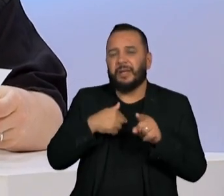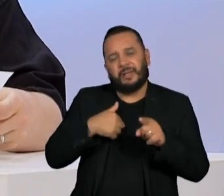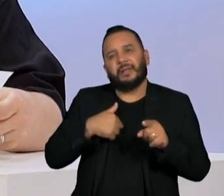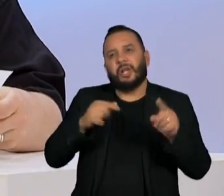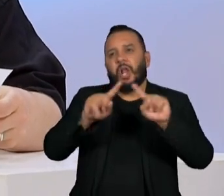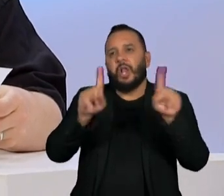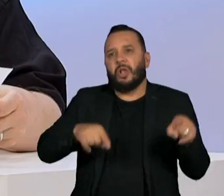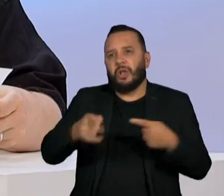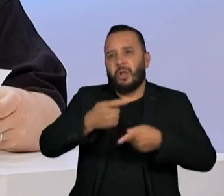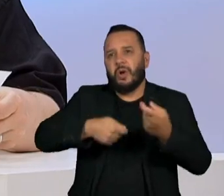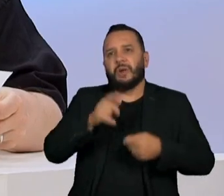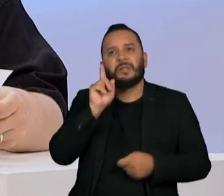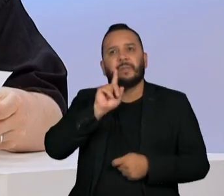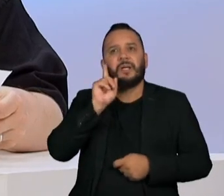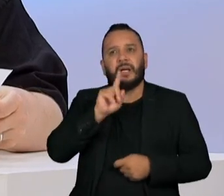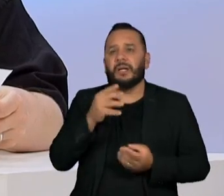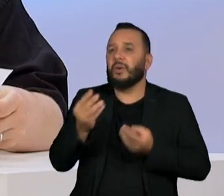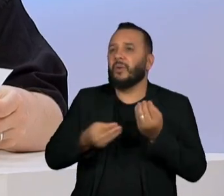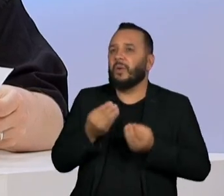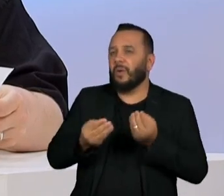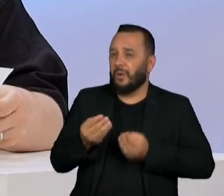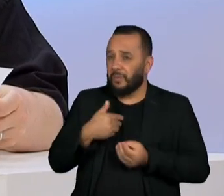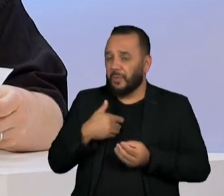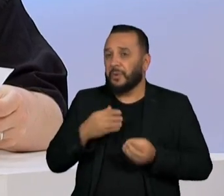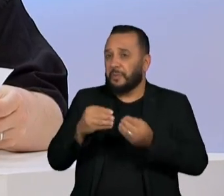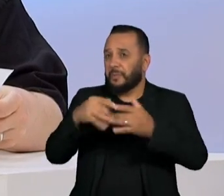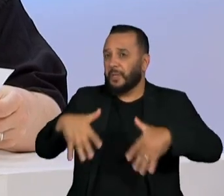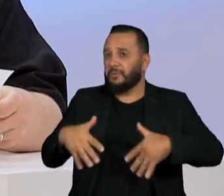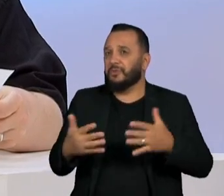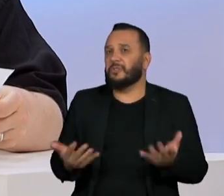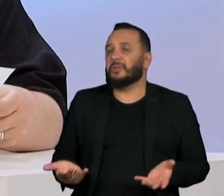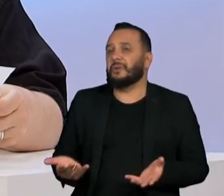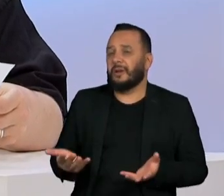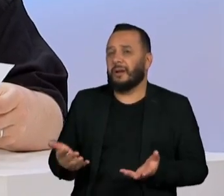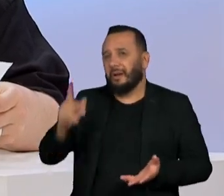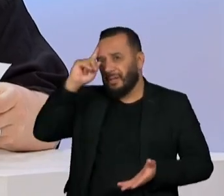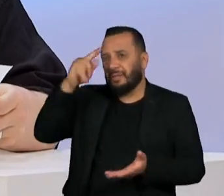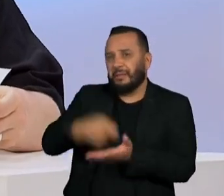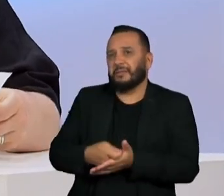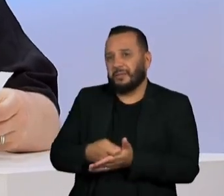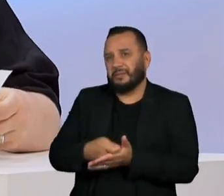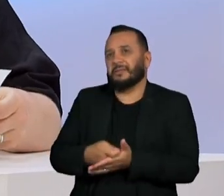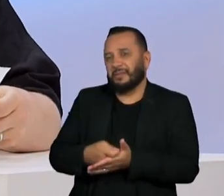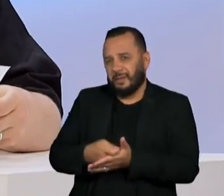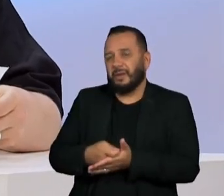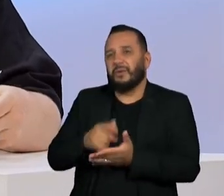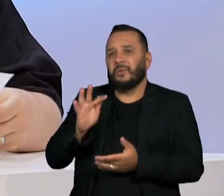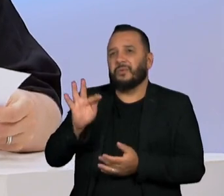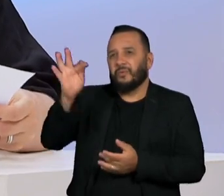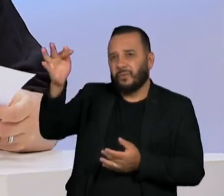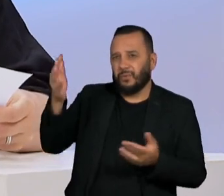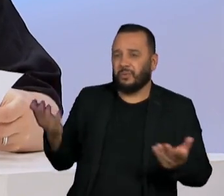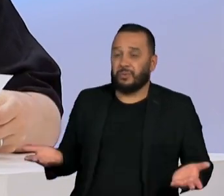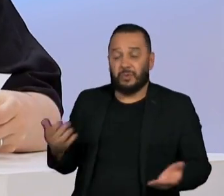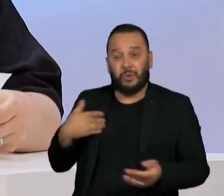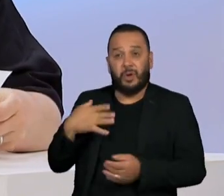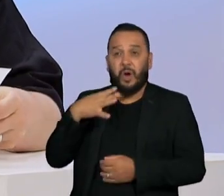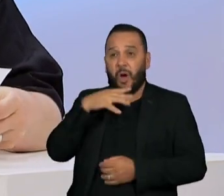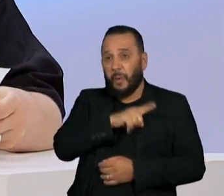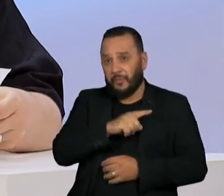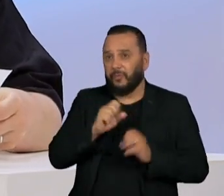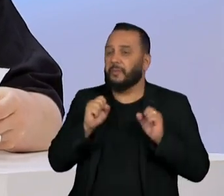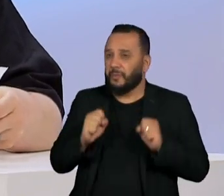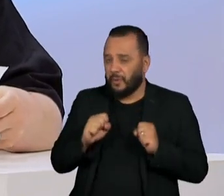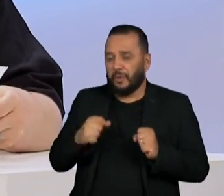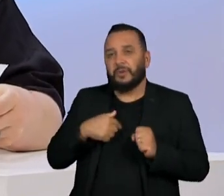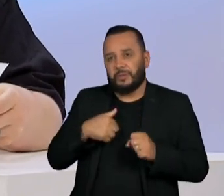afetar, obviamente, a tomada de decisões lá na frente, obviamente, que isso pode